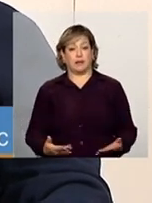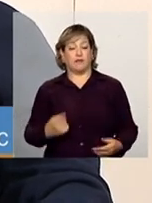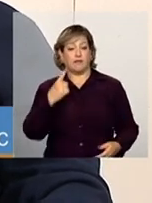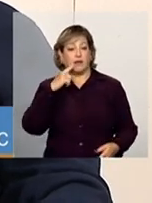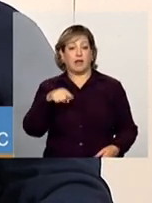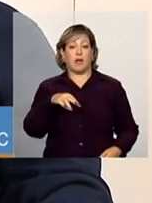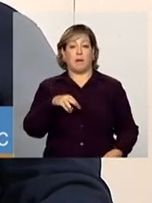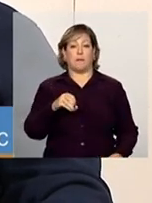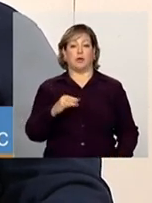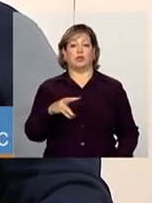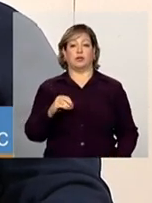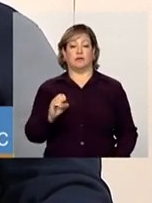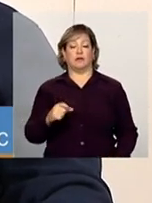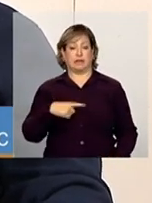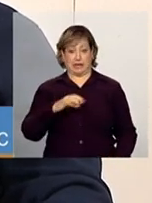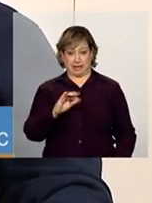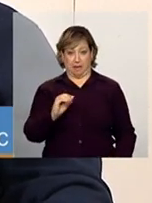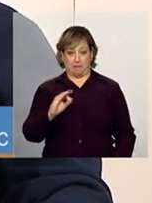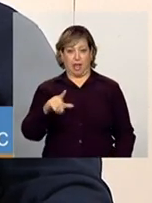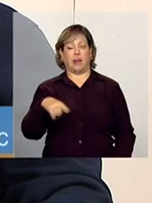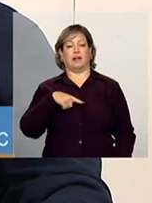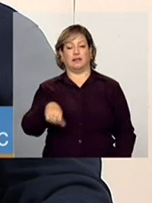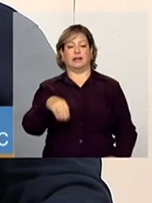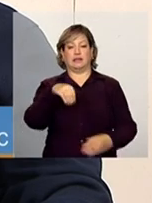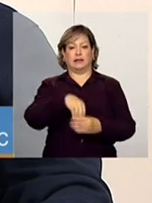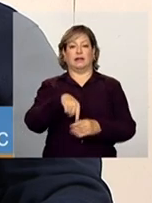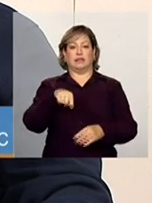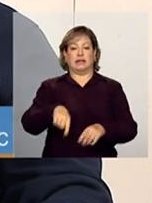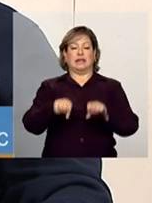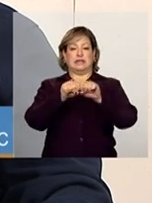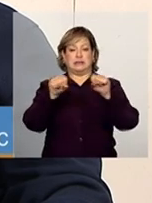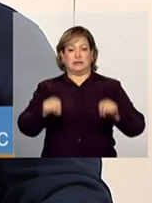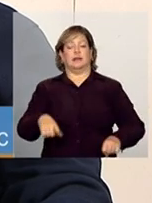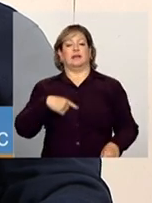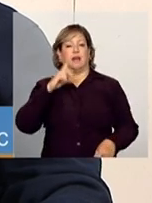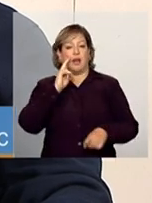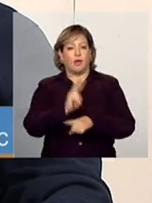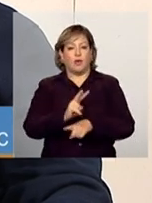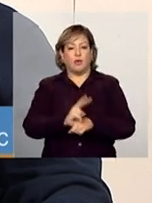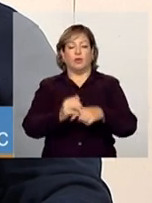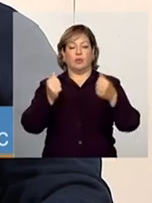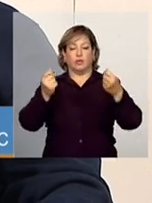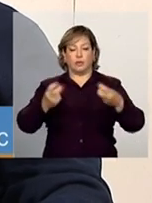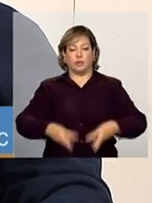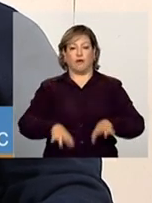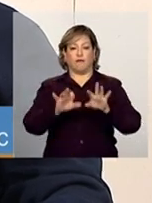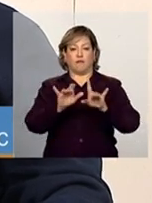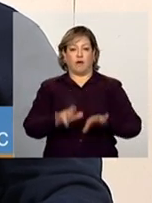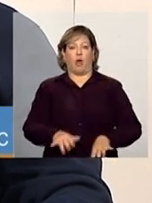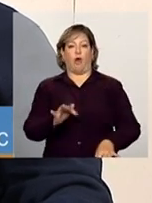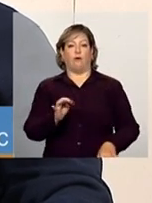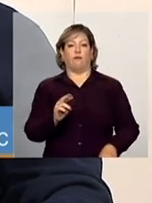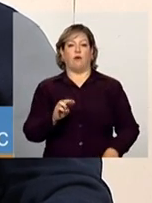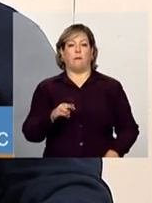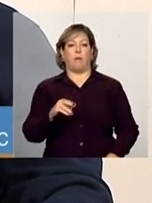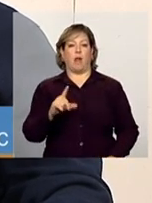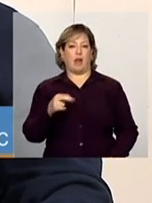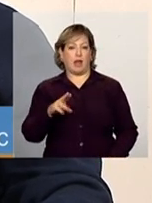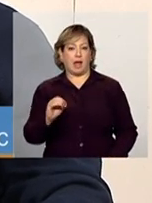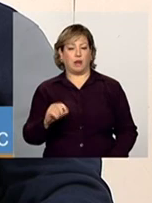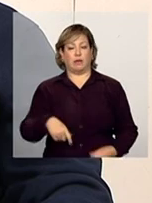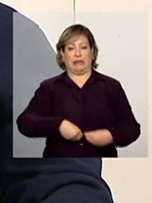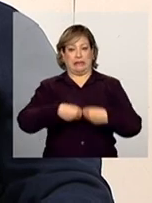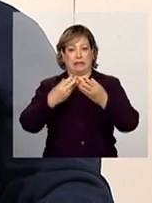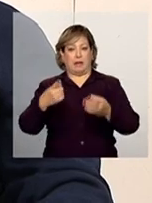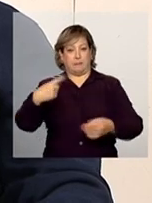indicativa dos motivos está dentro do sistema, ela acompanha os relatórios, os formulários que estão encaminhados para as escolas